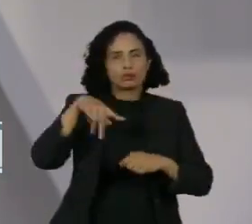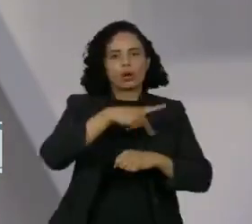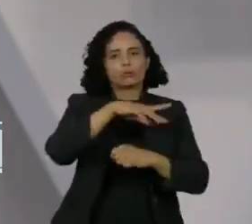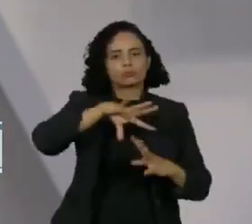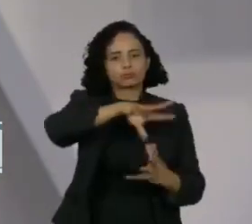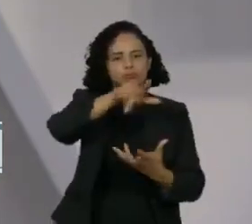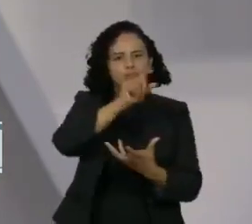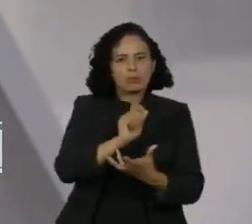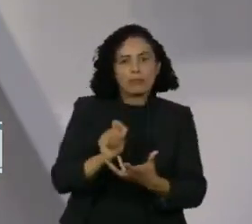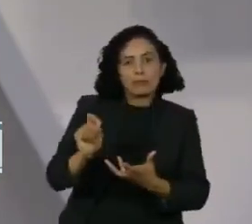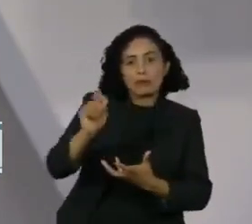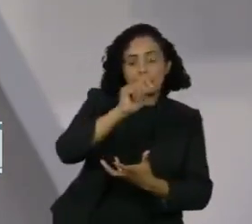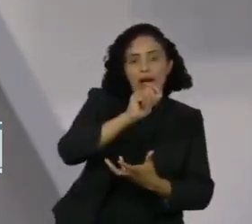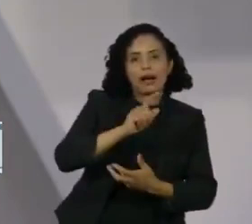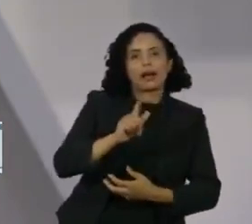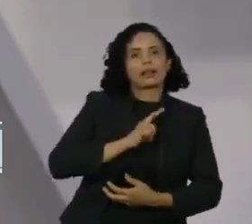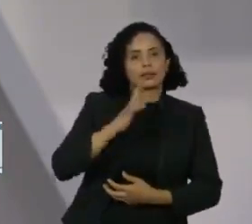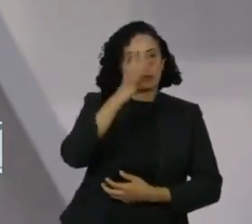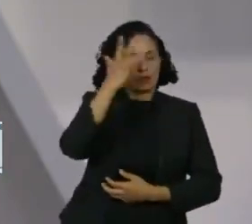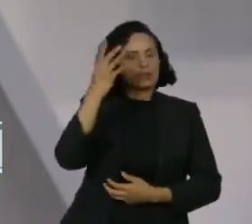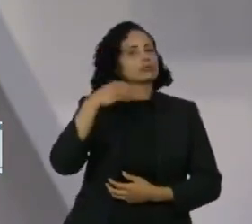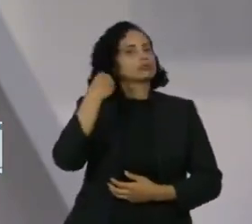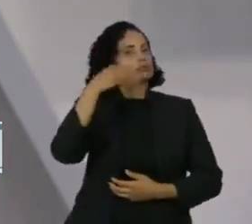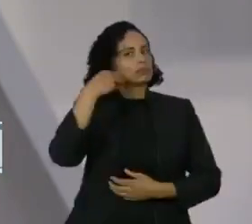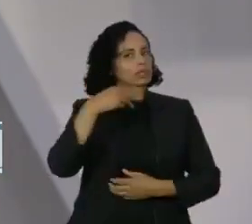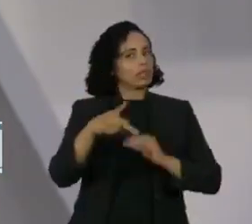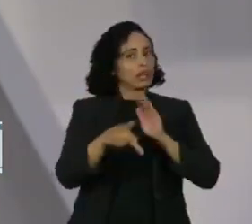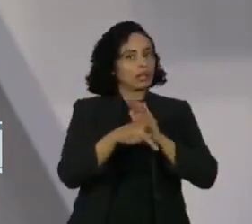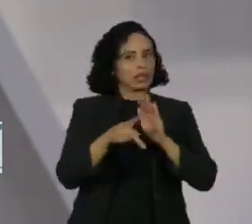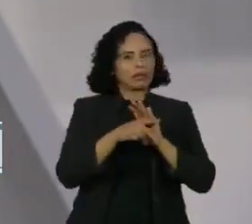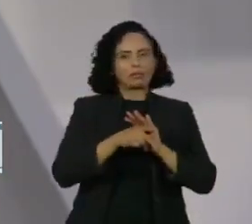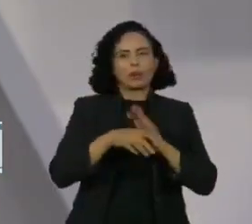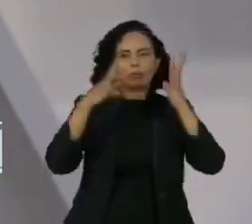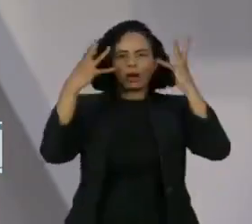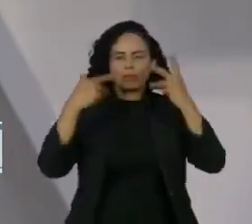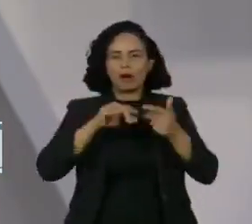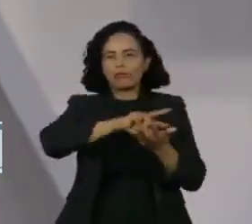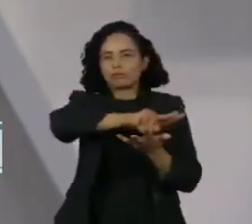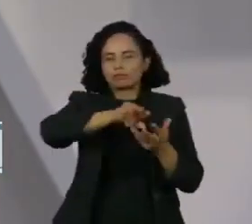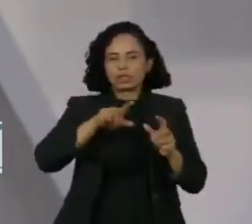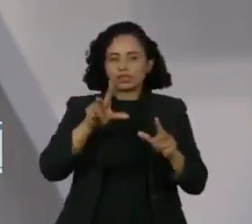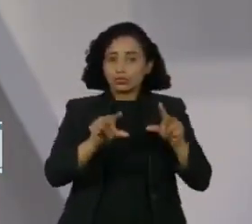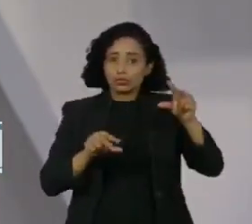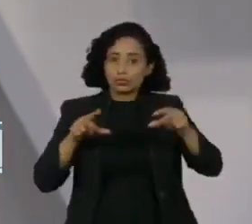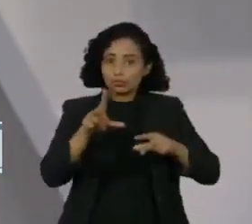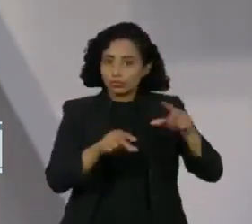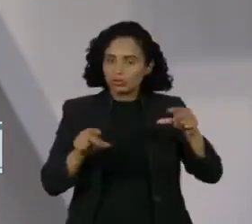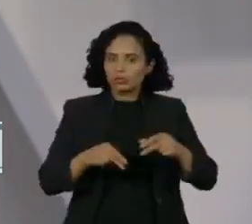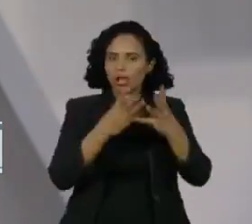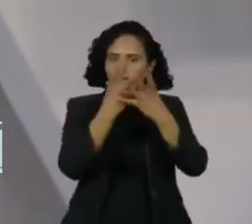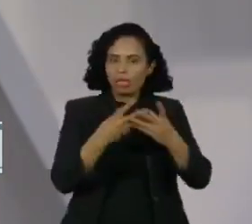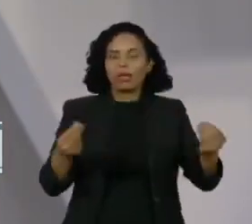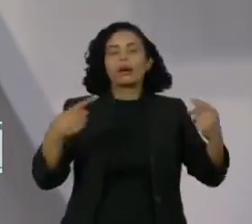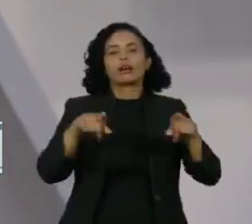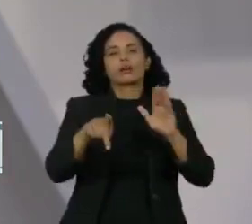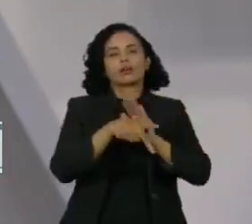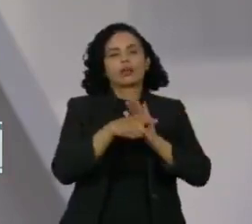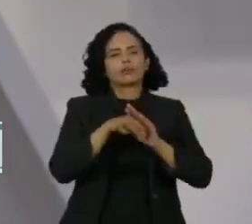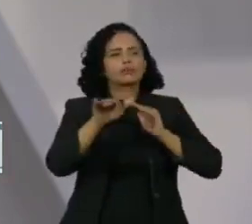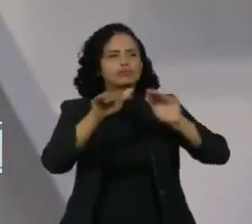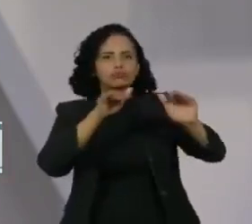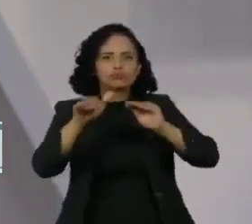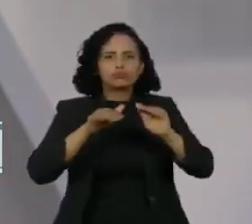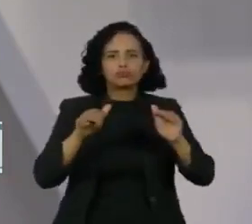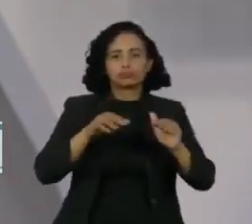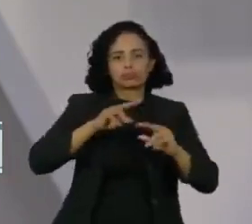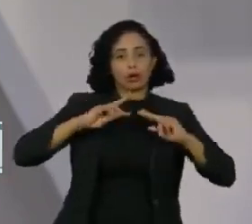Nele, um porta-voz com longa experiência em extinção das espécies faz um apelo para que a humanidade tome um novo rumo